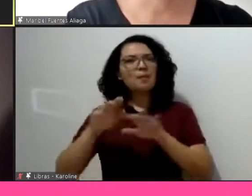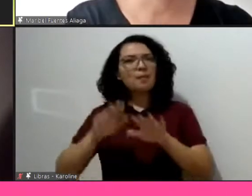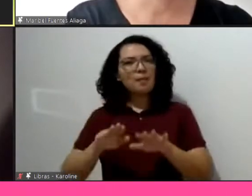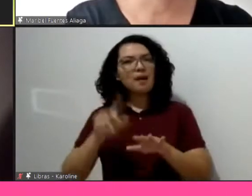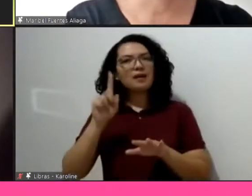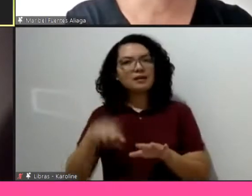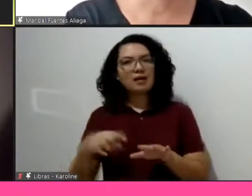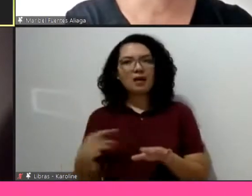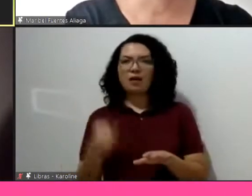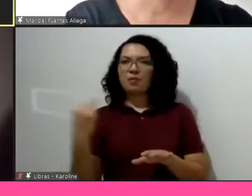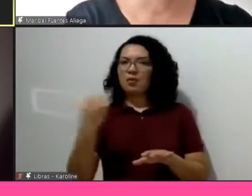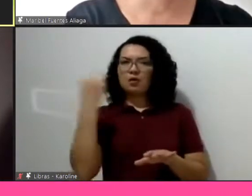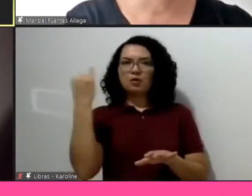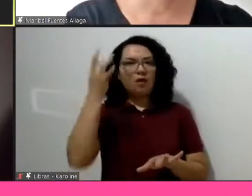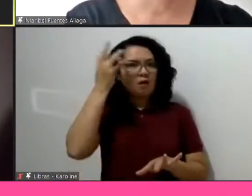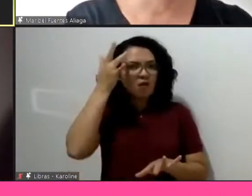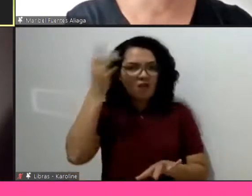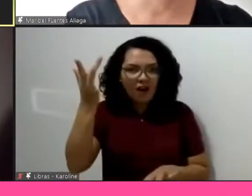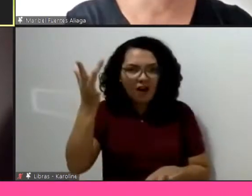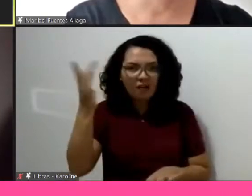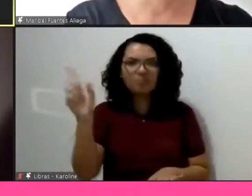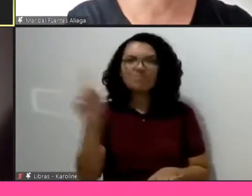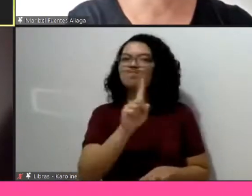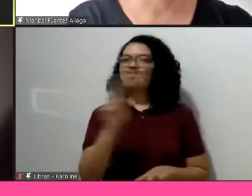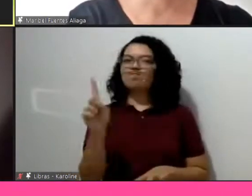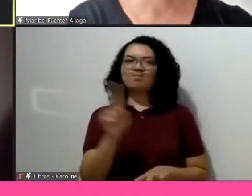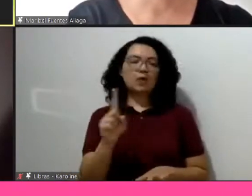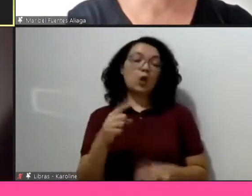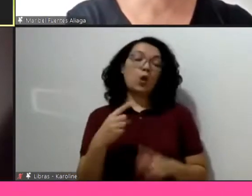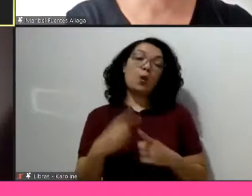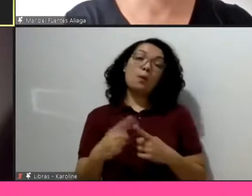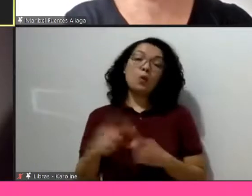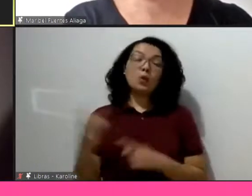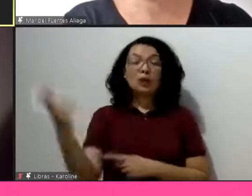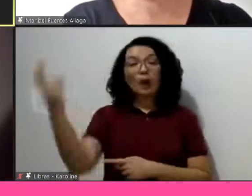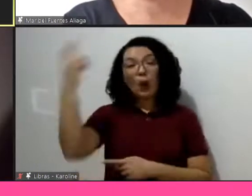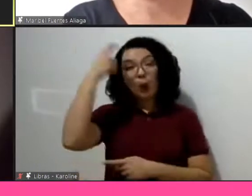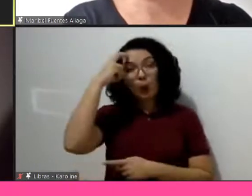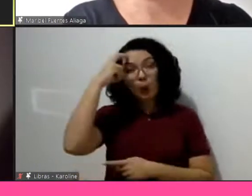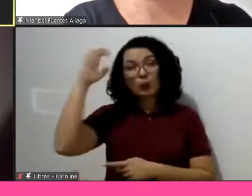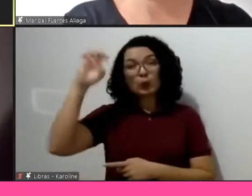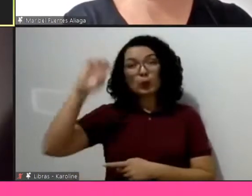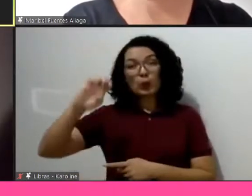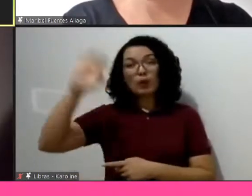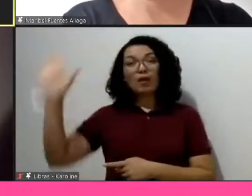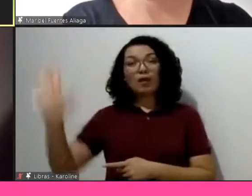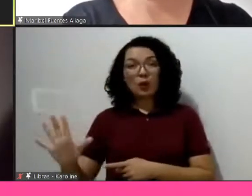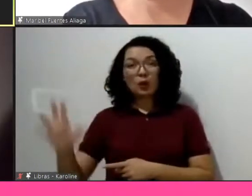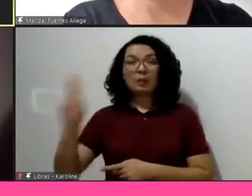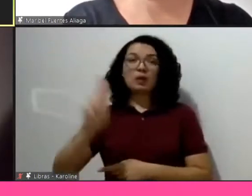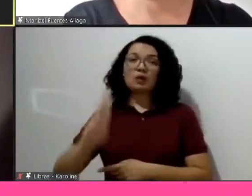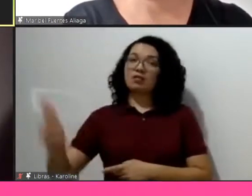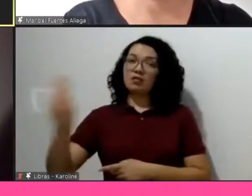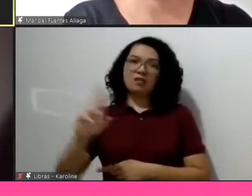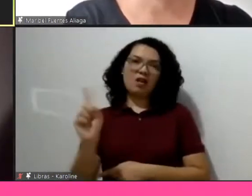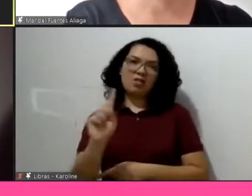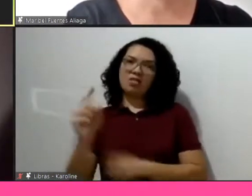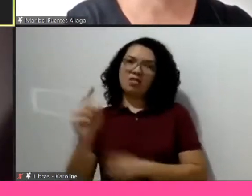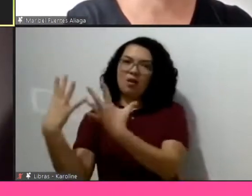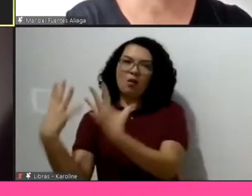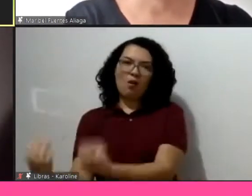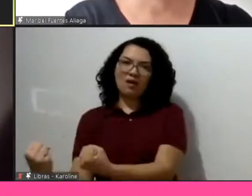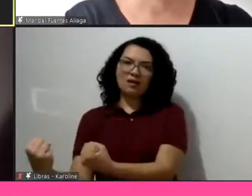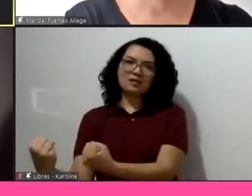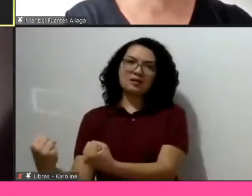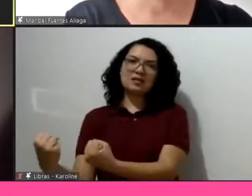Não é fácil, nem todo europeu, nem todo projeto, nem toda universidade aceita esse tipo de